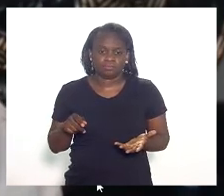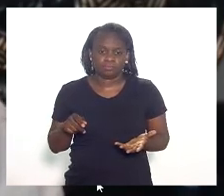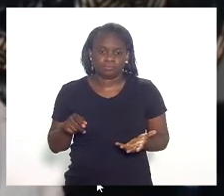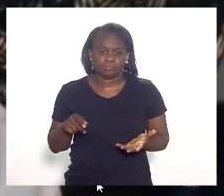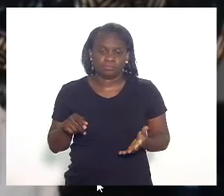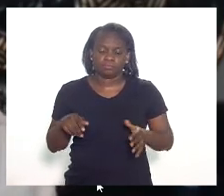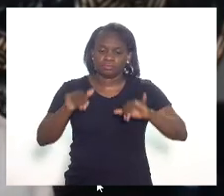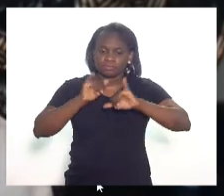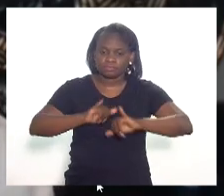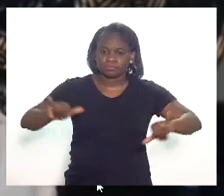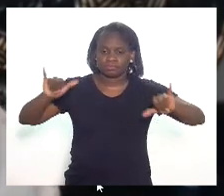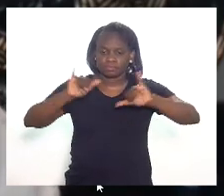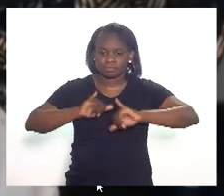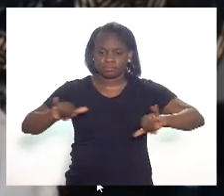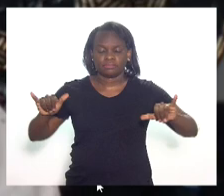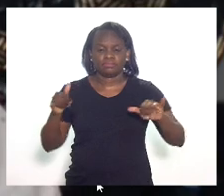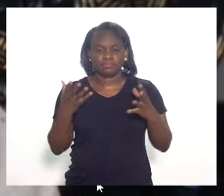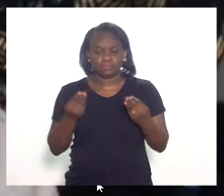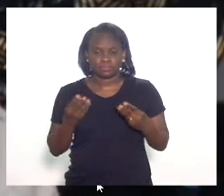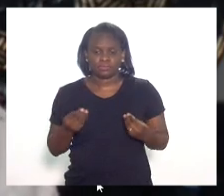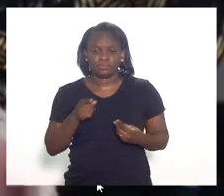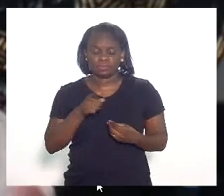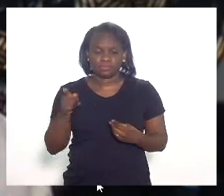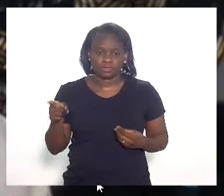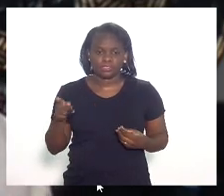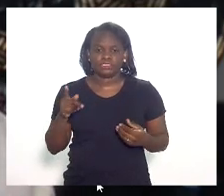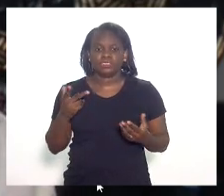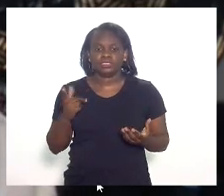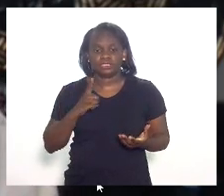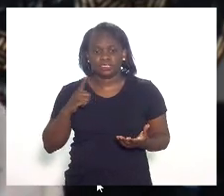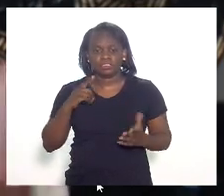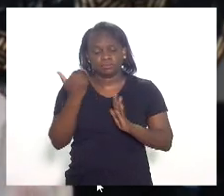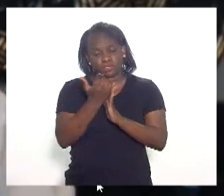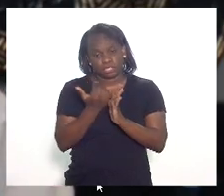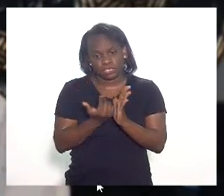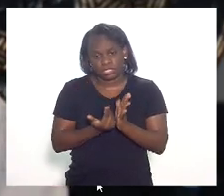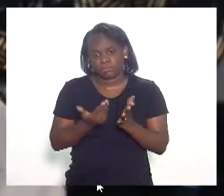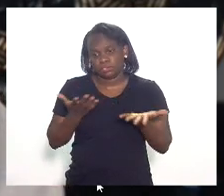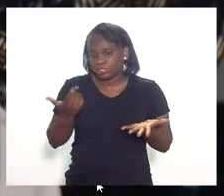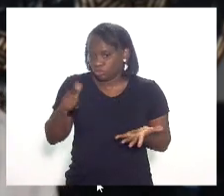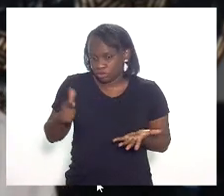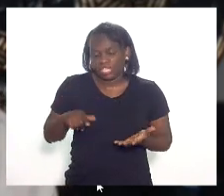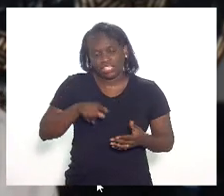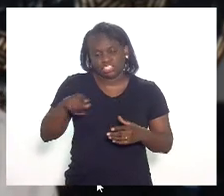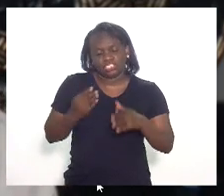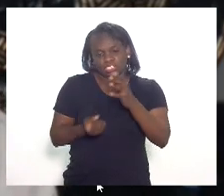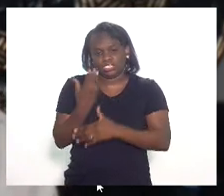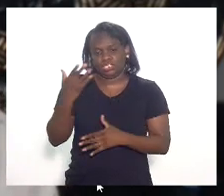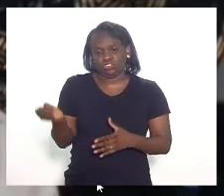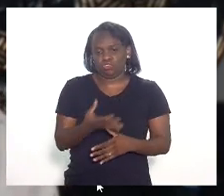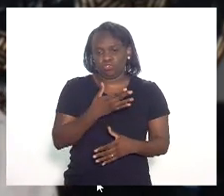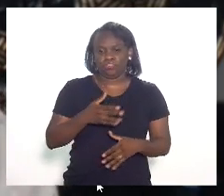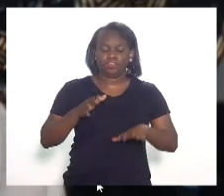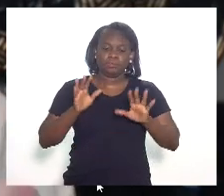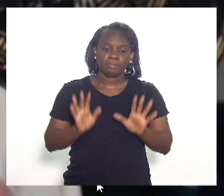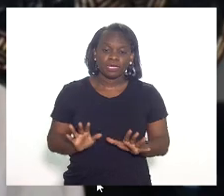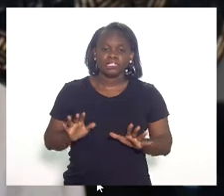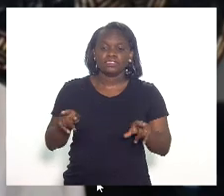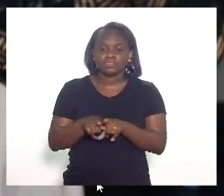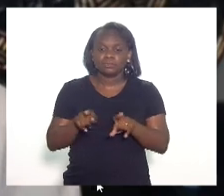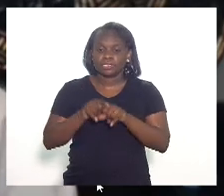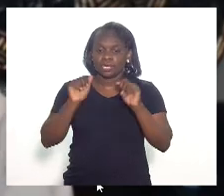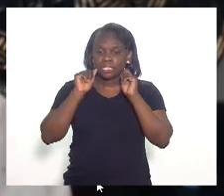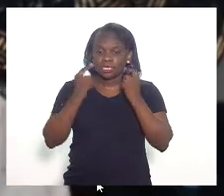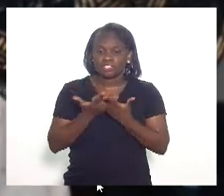essa publicidade, publicizar, caso tenha algum programa, se não tenha, a gente venha fazer junto. E a própria